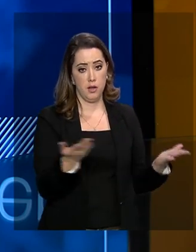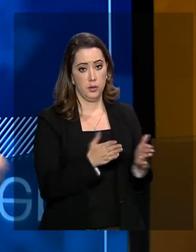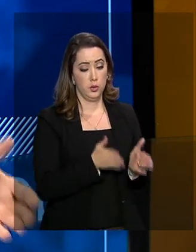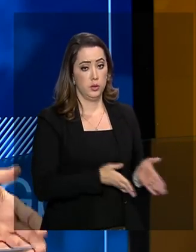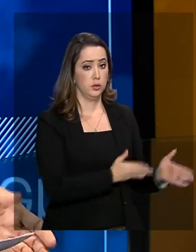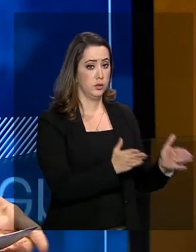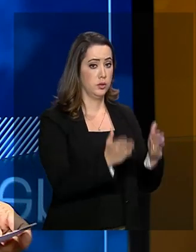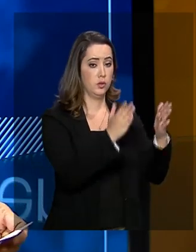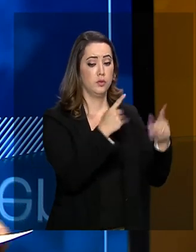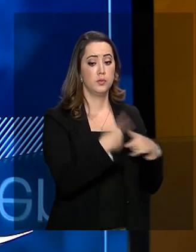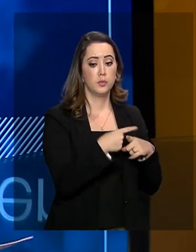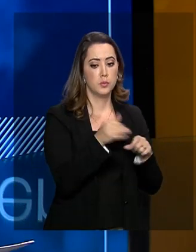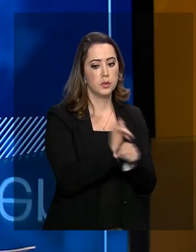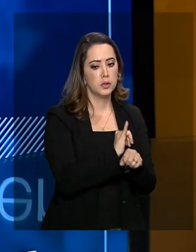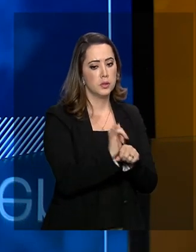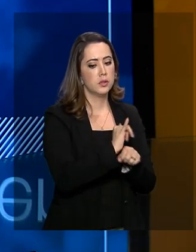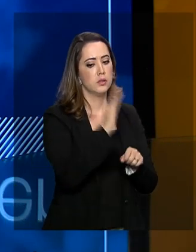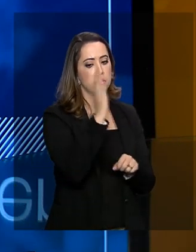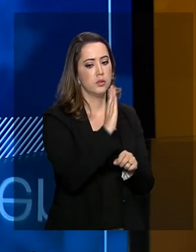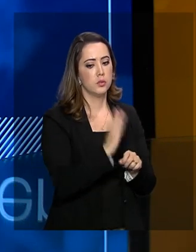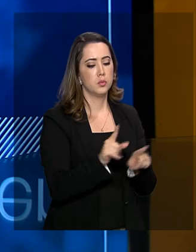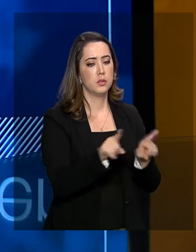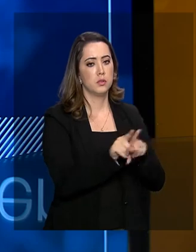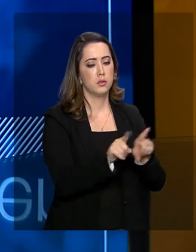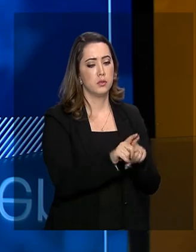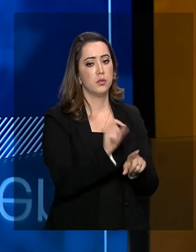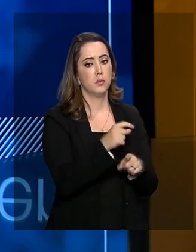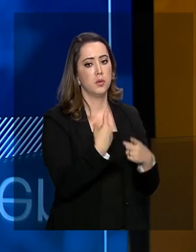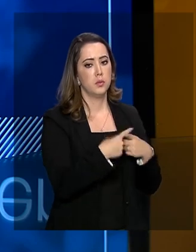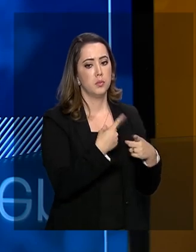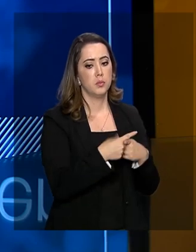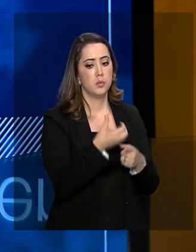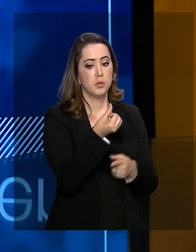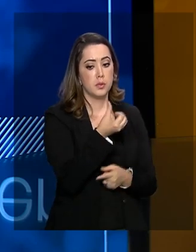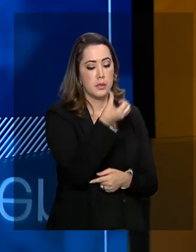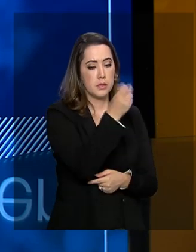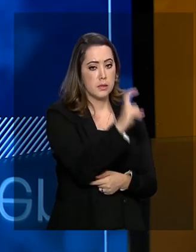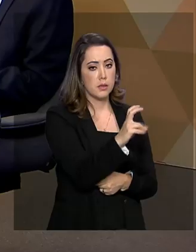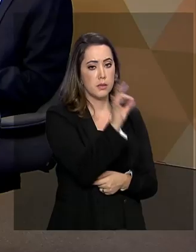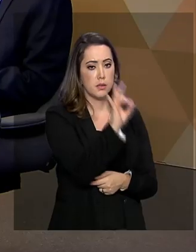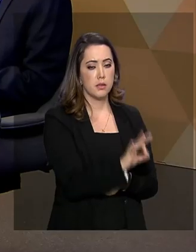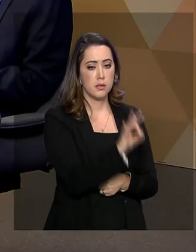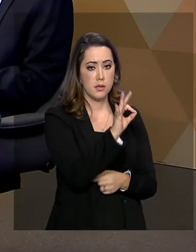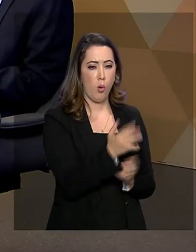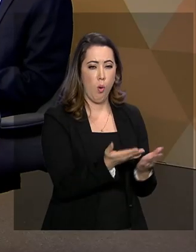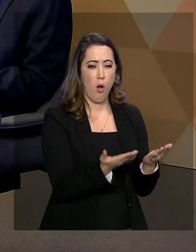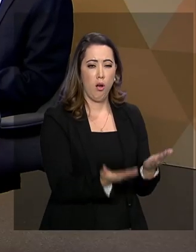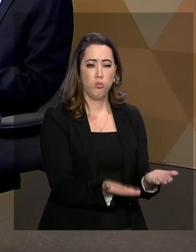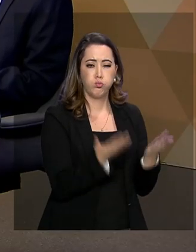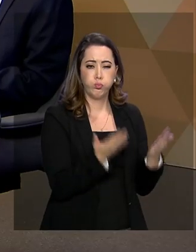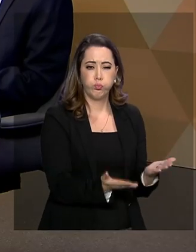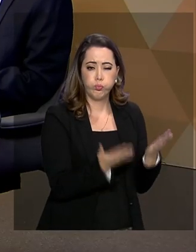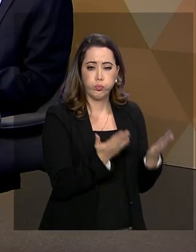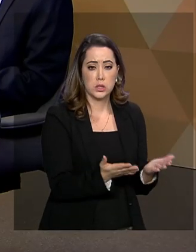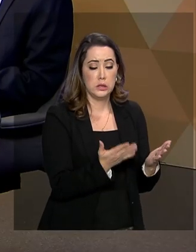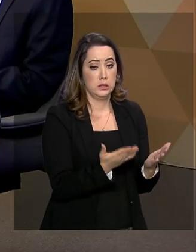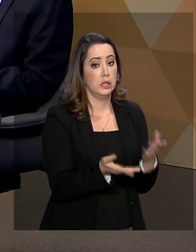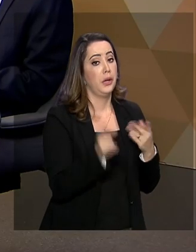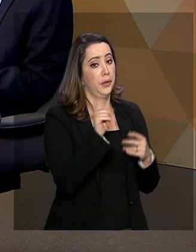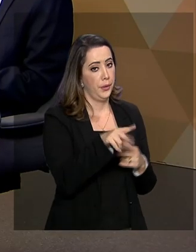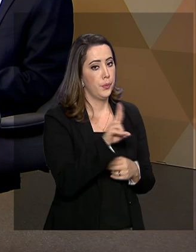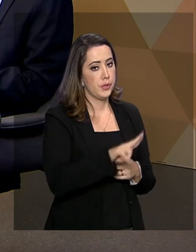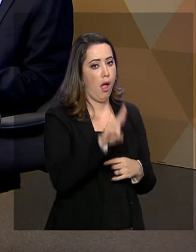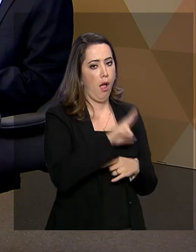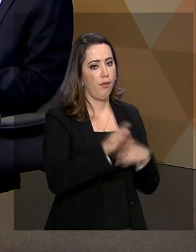afinal elas são estratégicas no Brasil também, já que 65% das cargas no Brasil são transportadas por